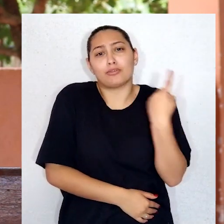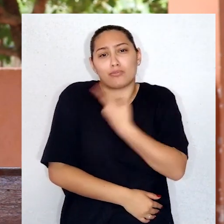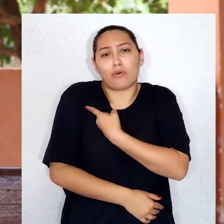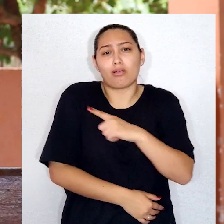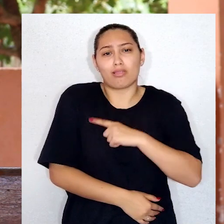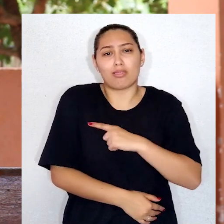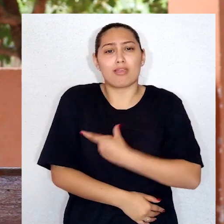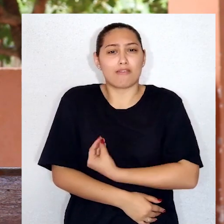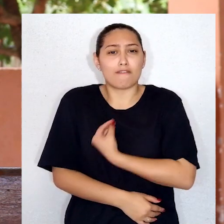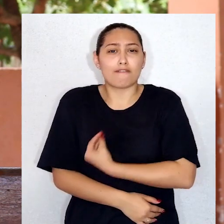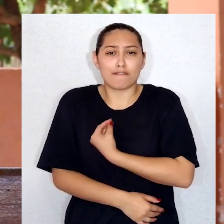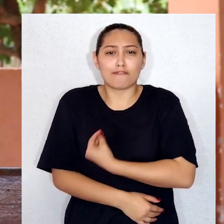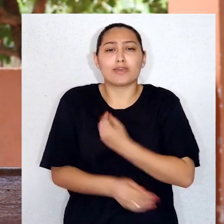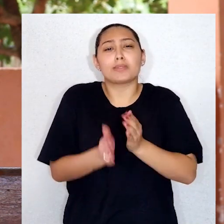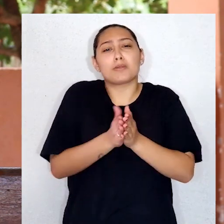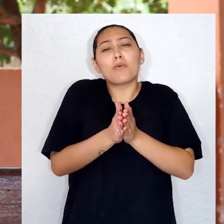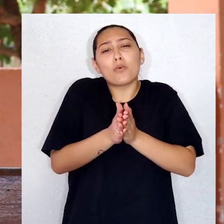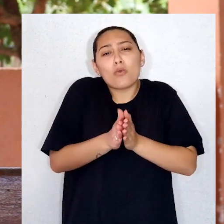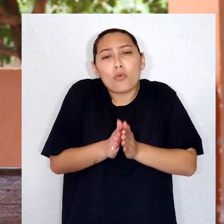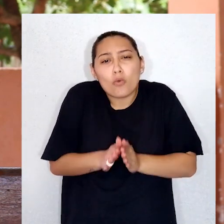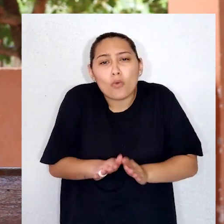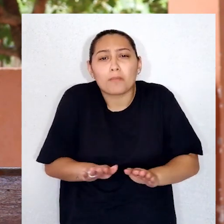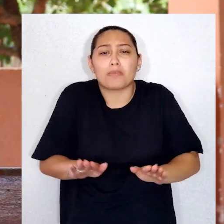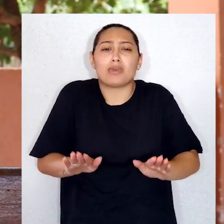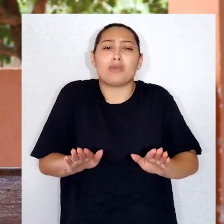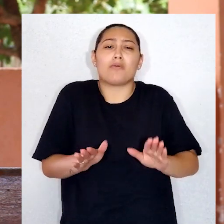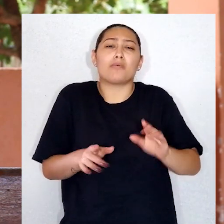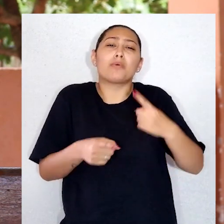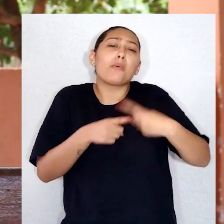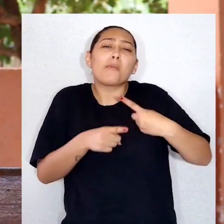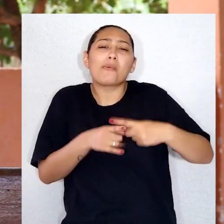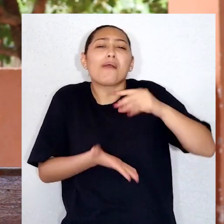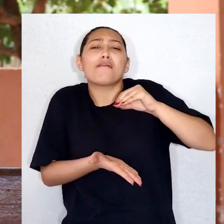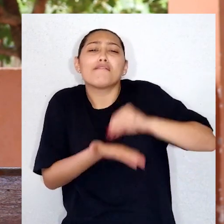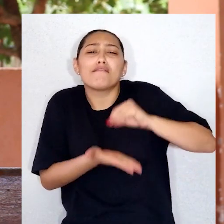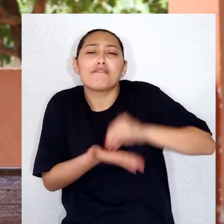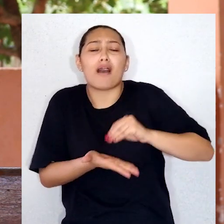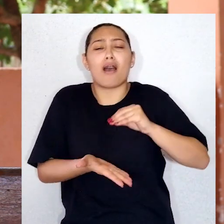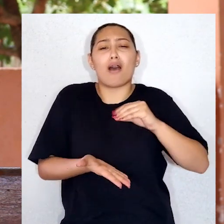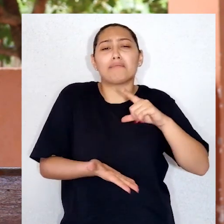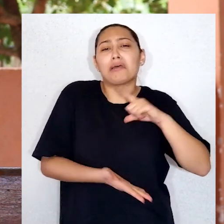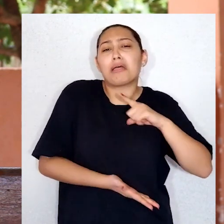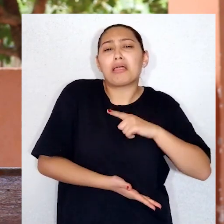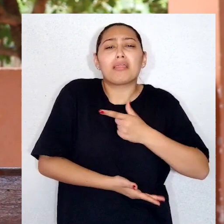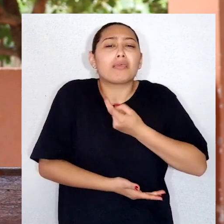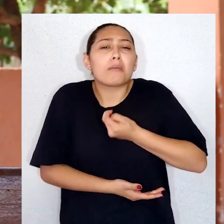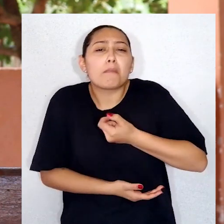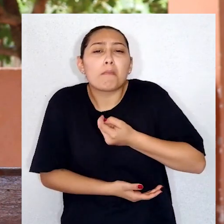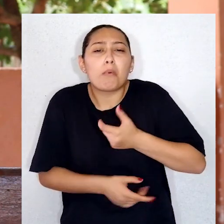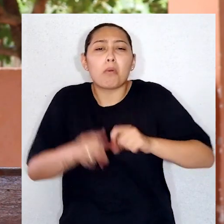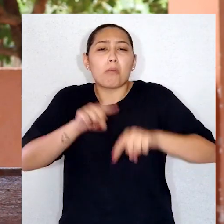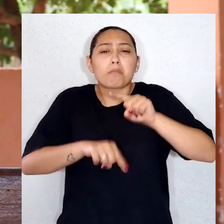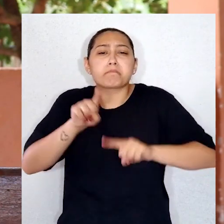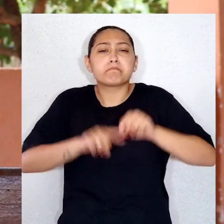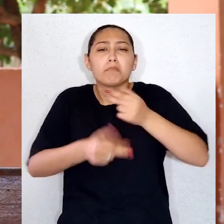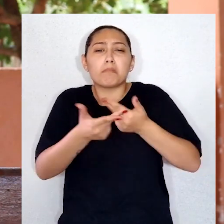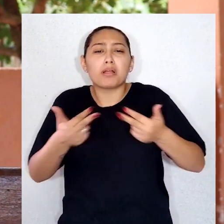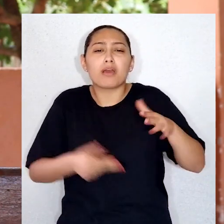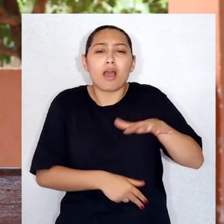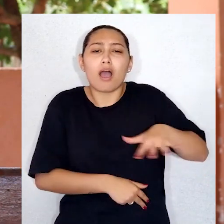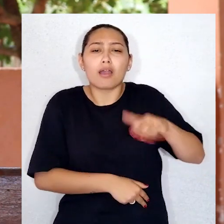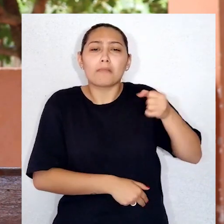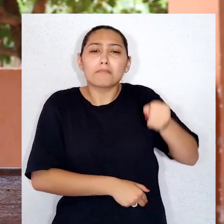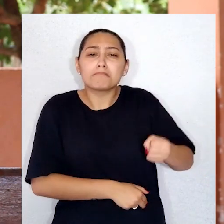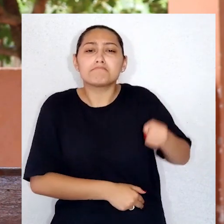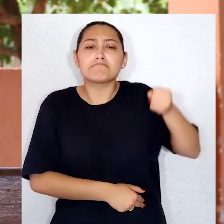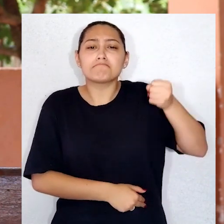vivemos quase uma miséria como padres, tendo um pouco de recursos